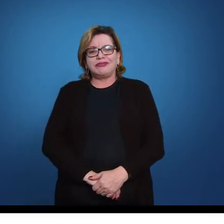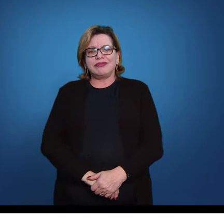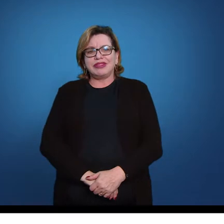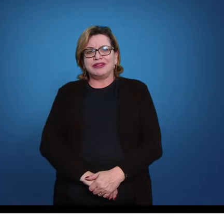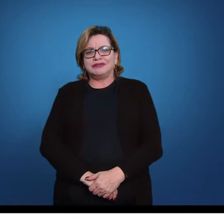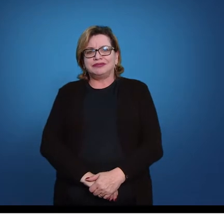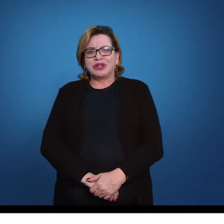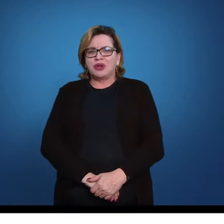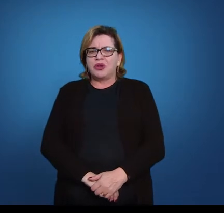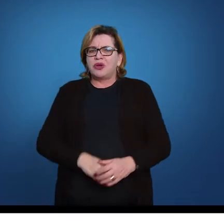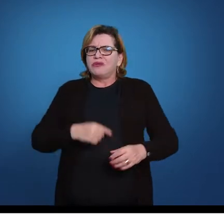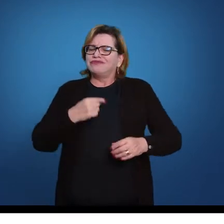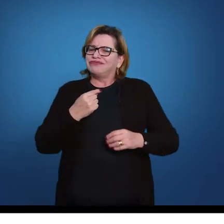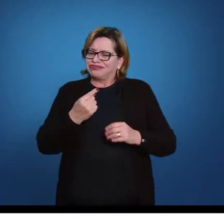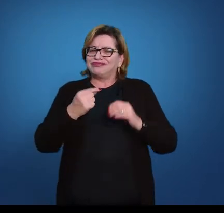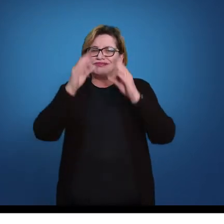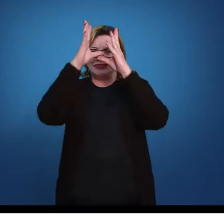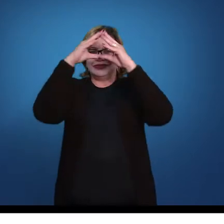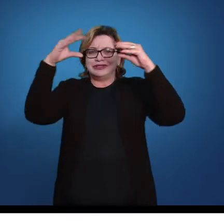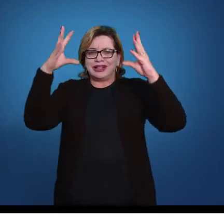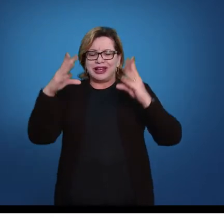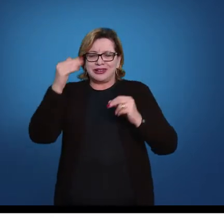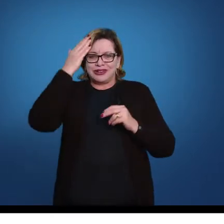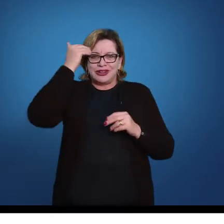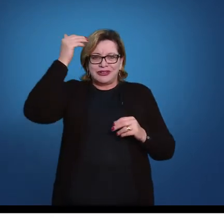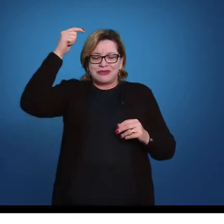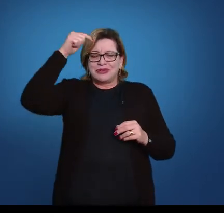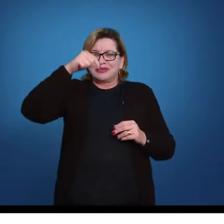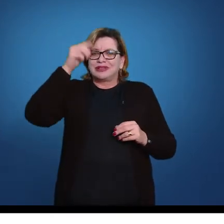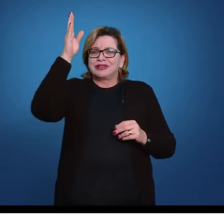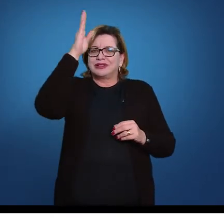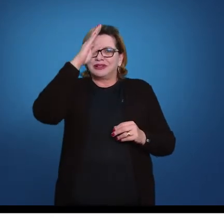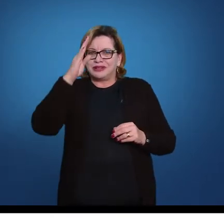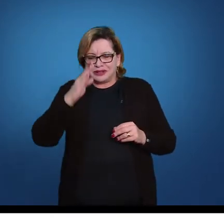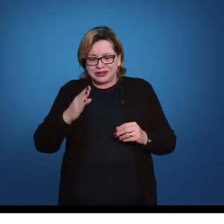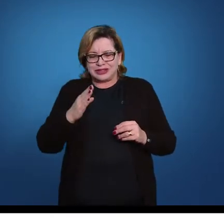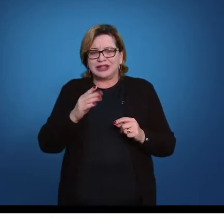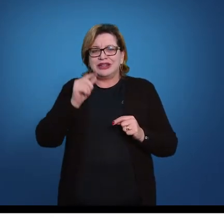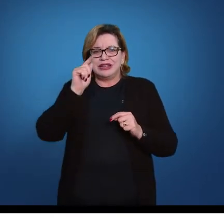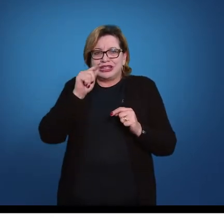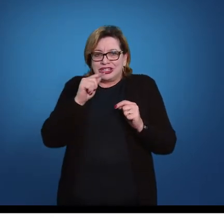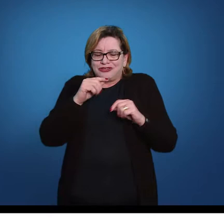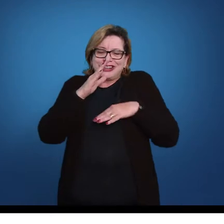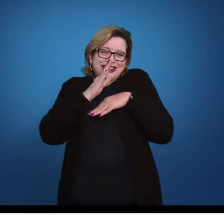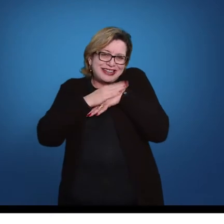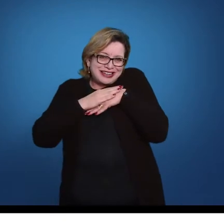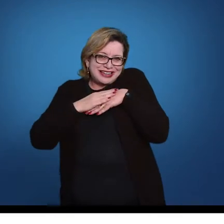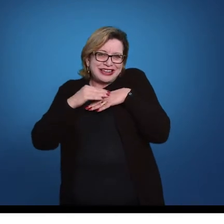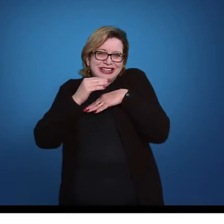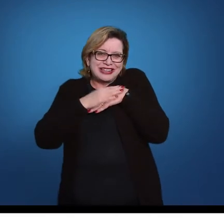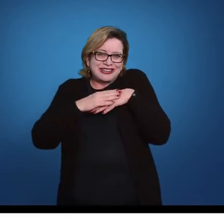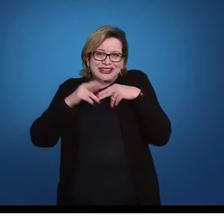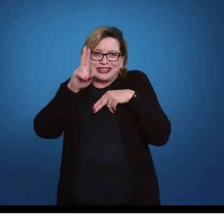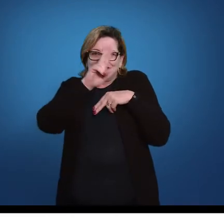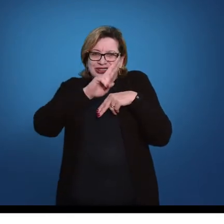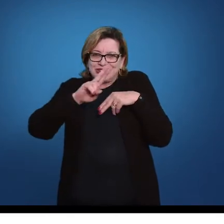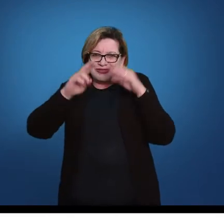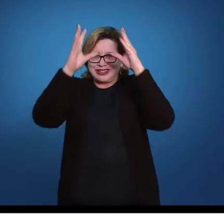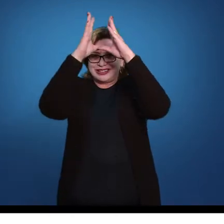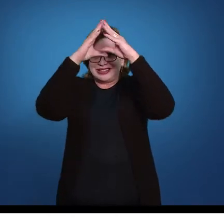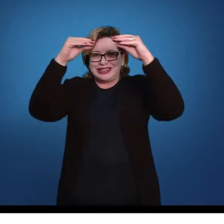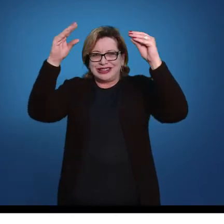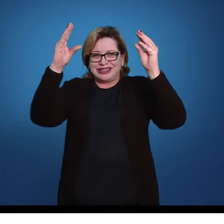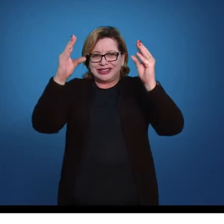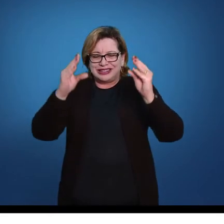Um dos circos que se tornou bastante famoso no Brasil, quer dizer, e que foi carinhosamente apelidado de circo